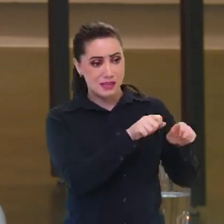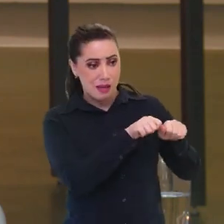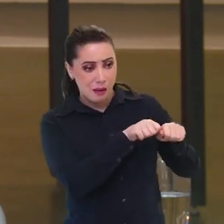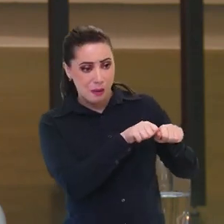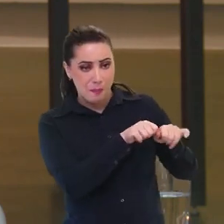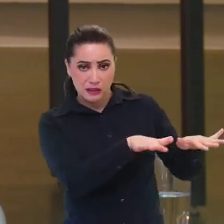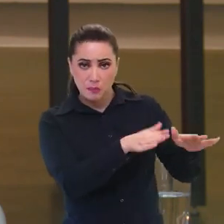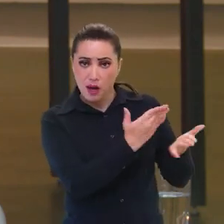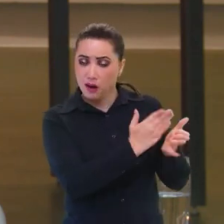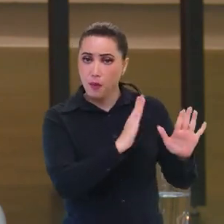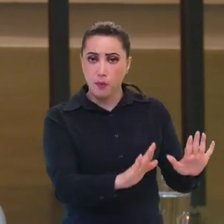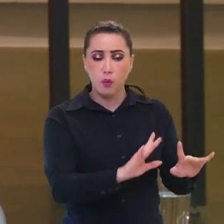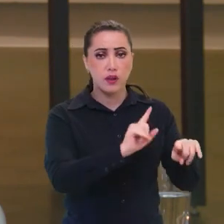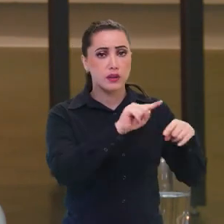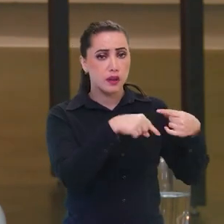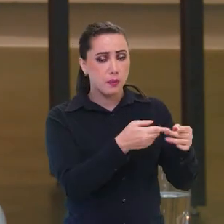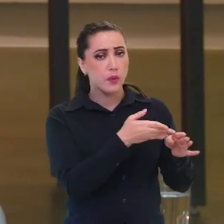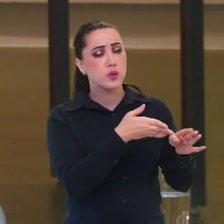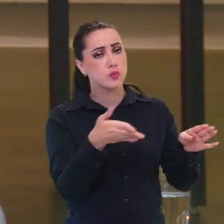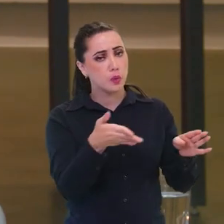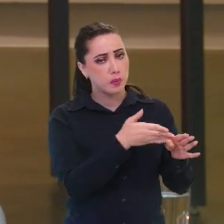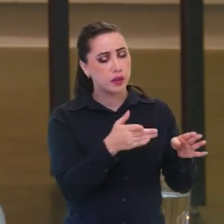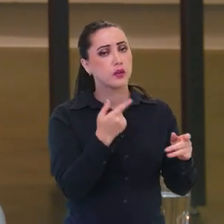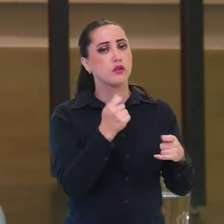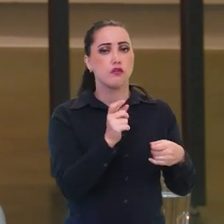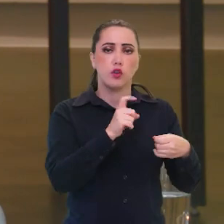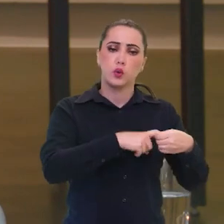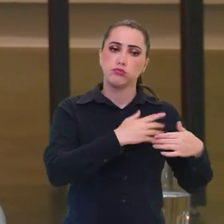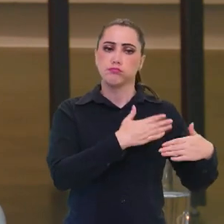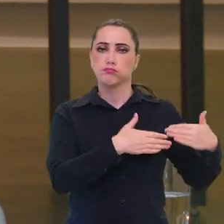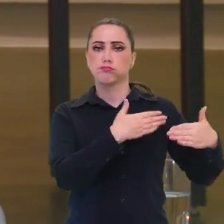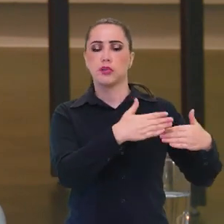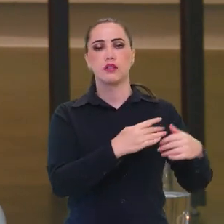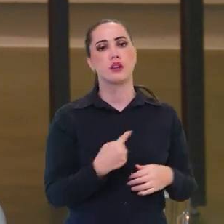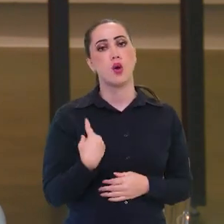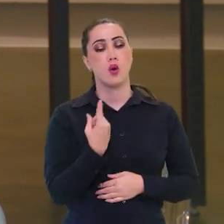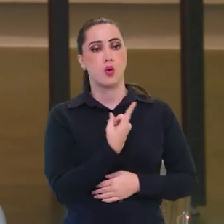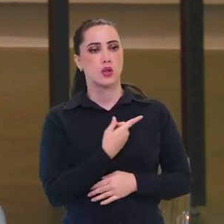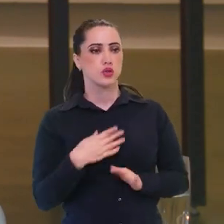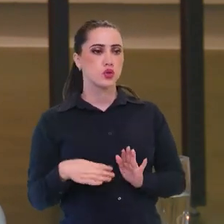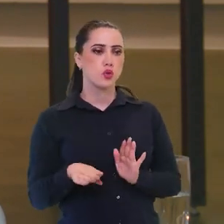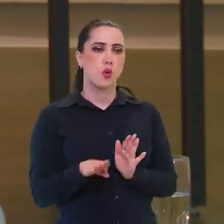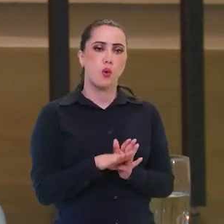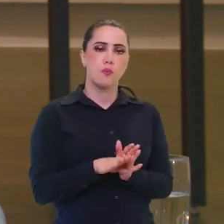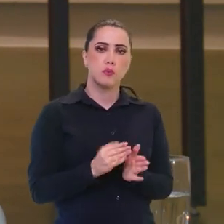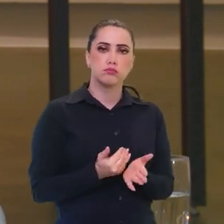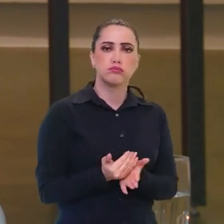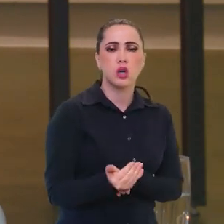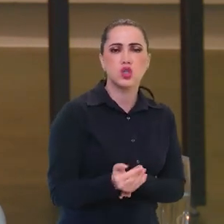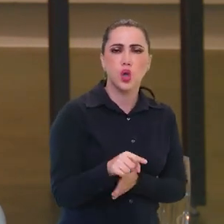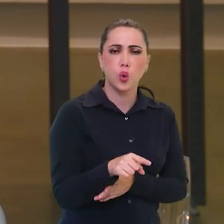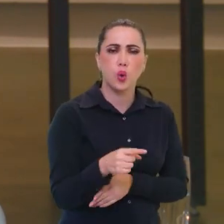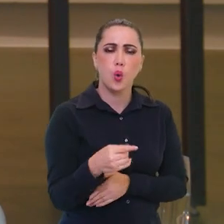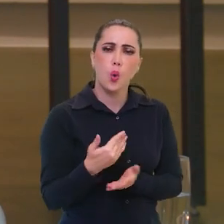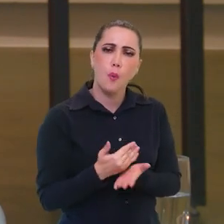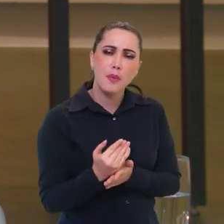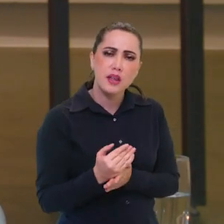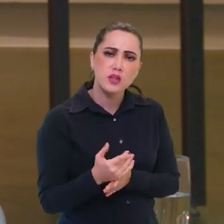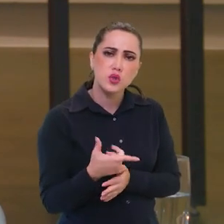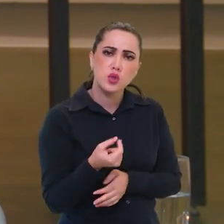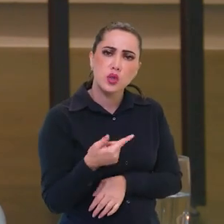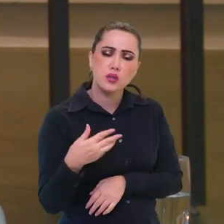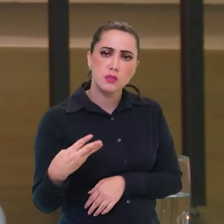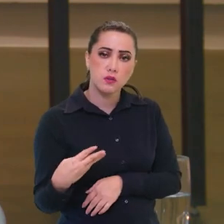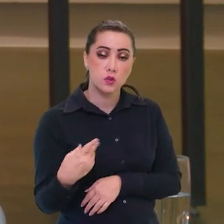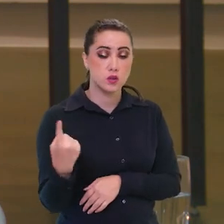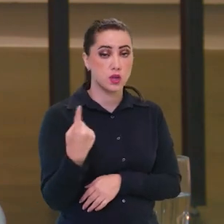pandemia também passou. E chegou um momento que as coisas começaram a ser ativadas, né? Então, nós chegamos, começo de 2023, e